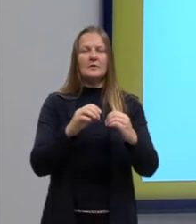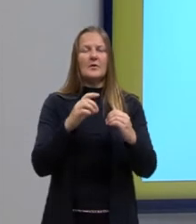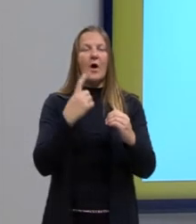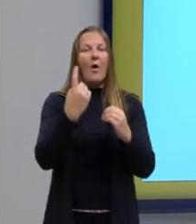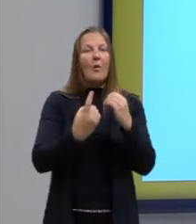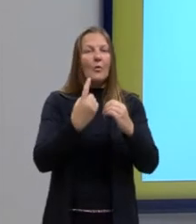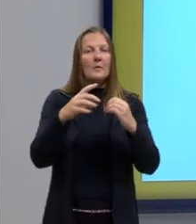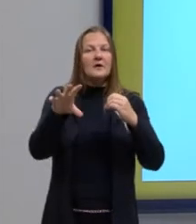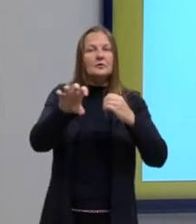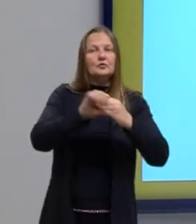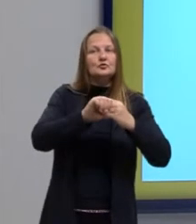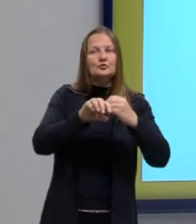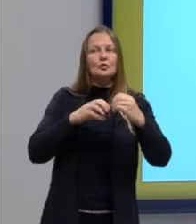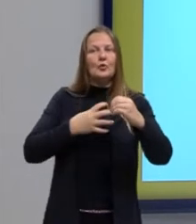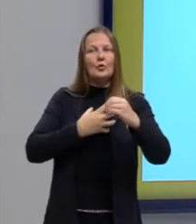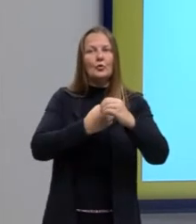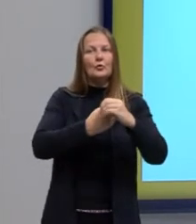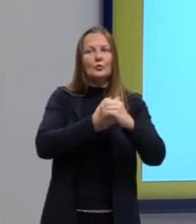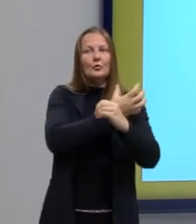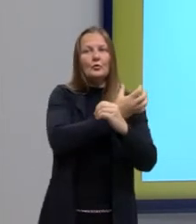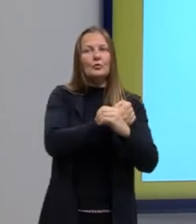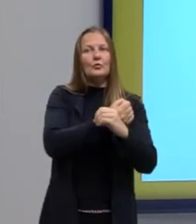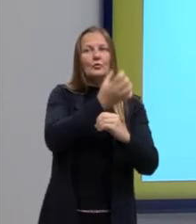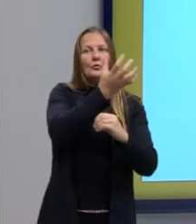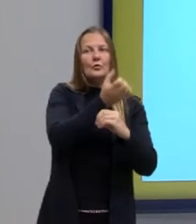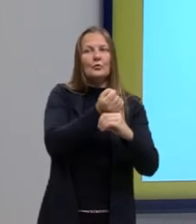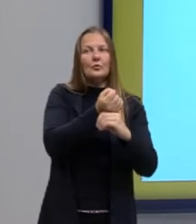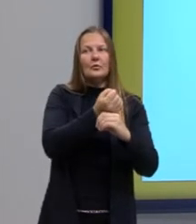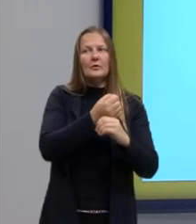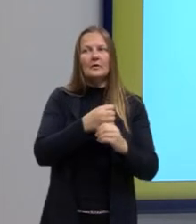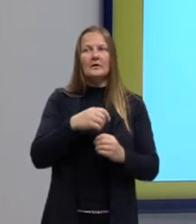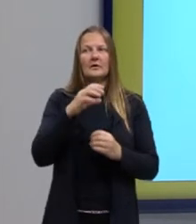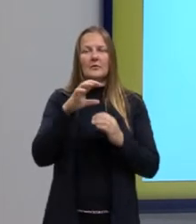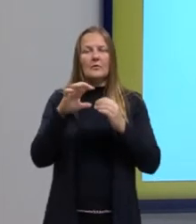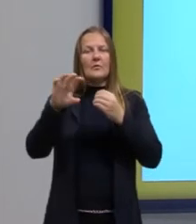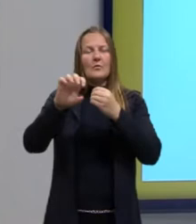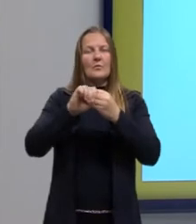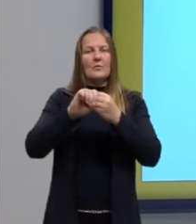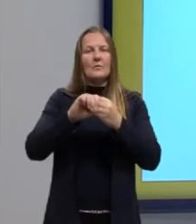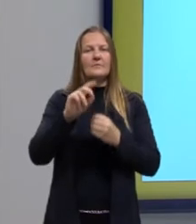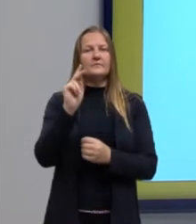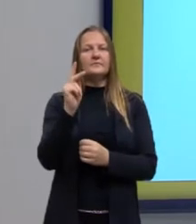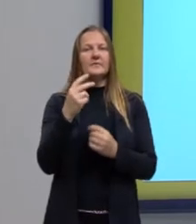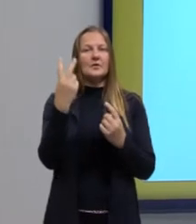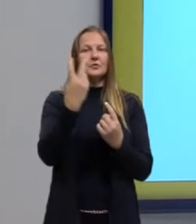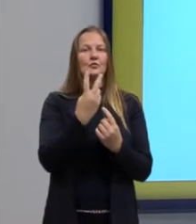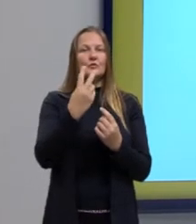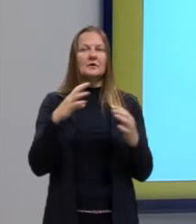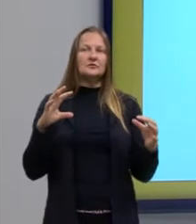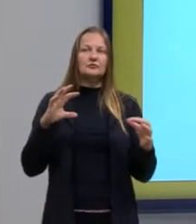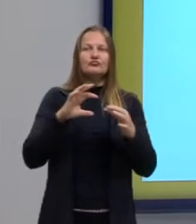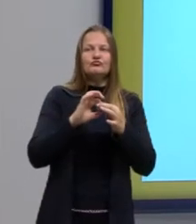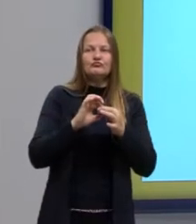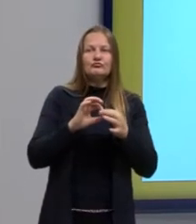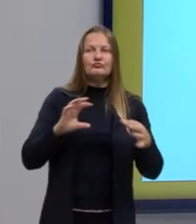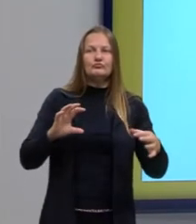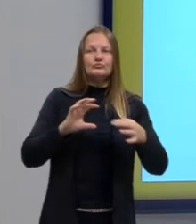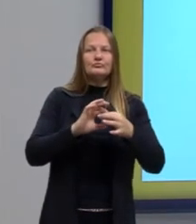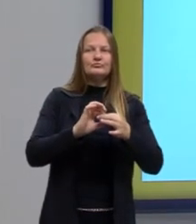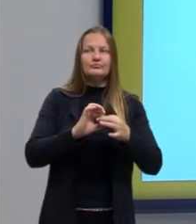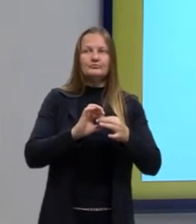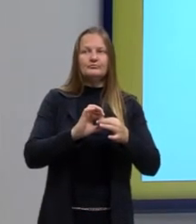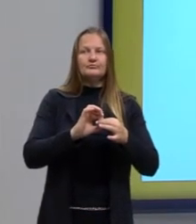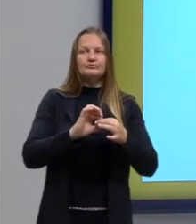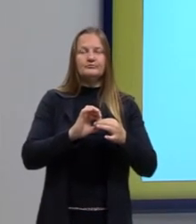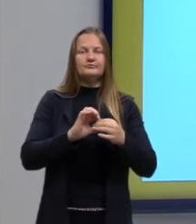lipofílica, que é a parte da cauda, se une à cabeça aqui, que é a parte hidrofílica. E aí, elas se ligam à